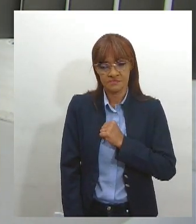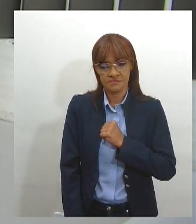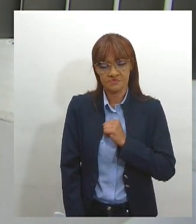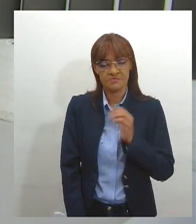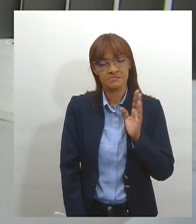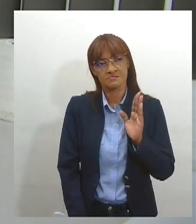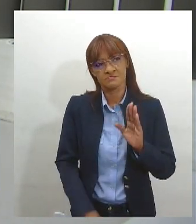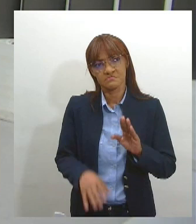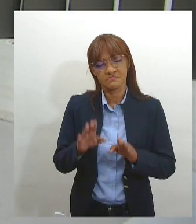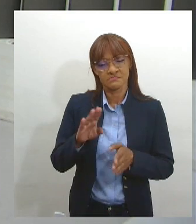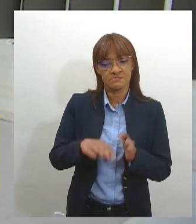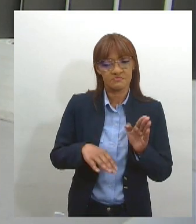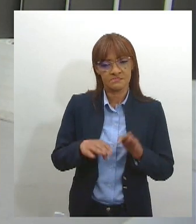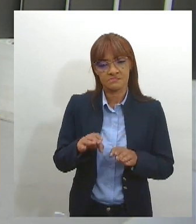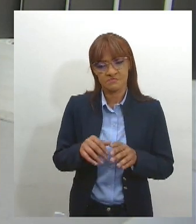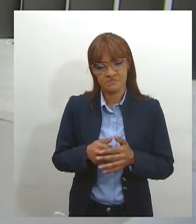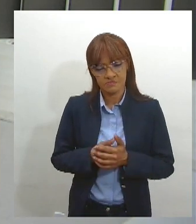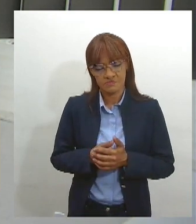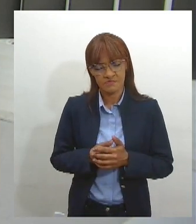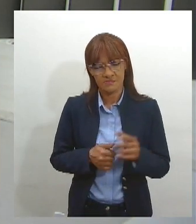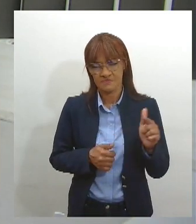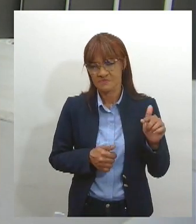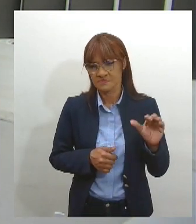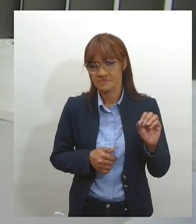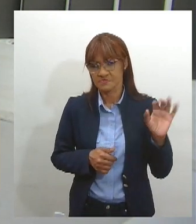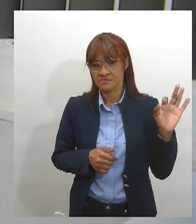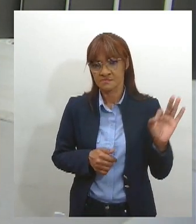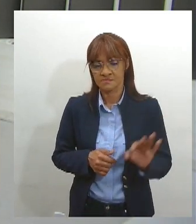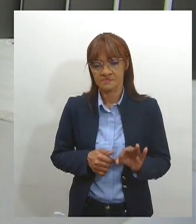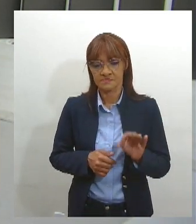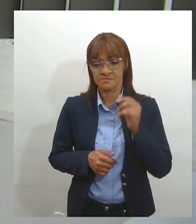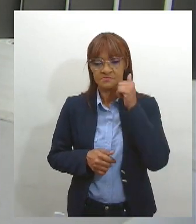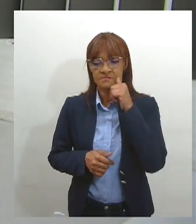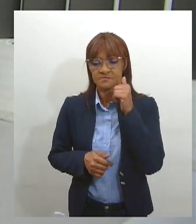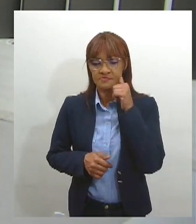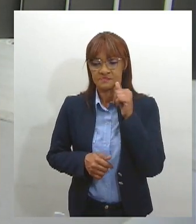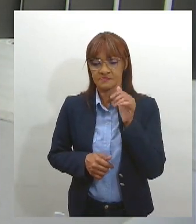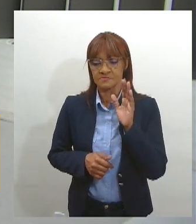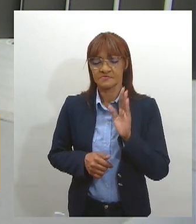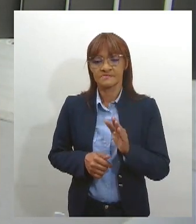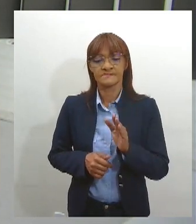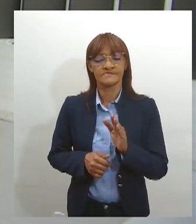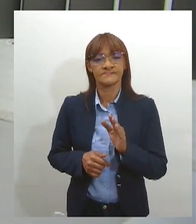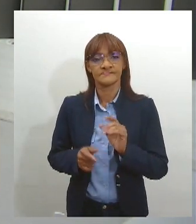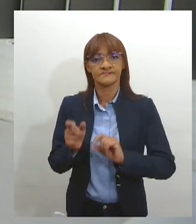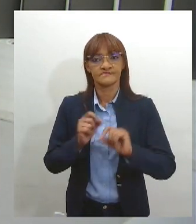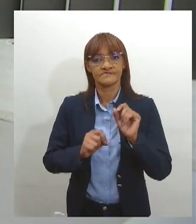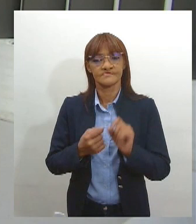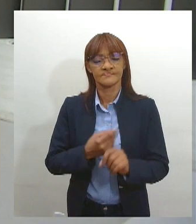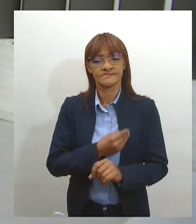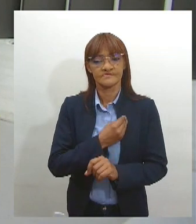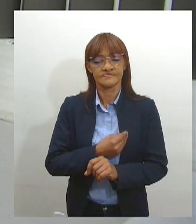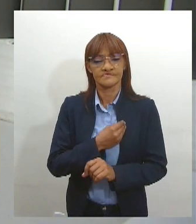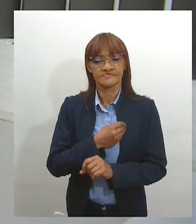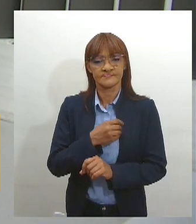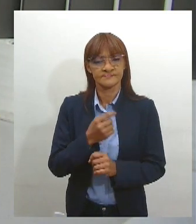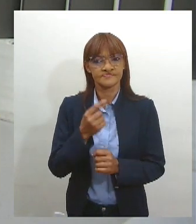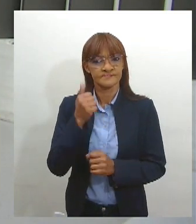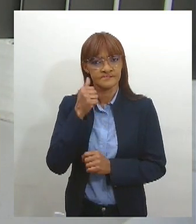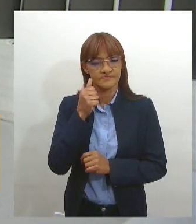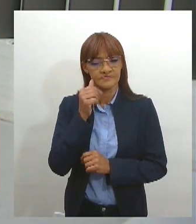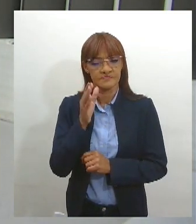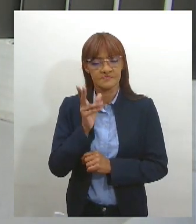percentual um pouco maior da violência que é cometida contra a mulher, geralmente parte do seio familiar,